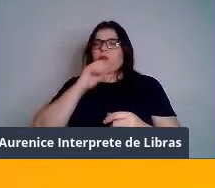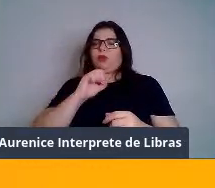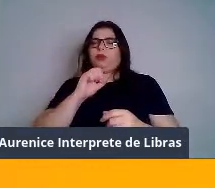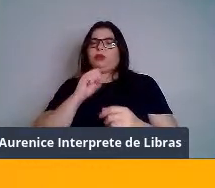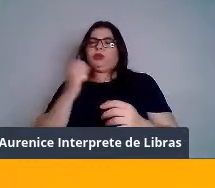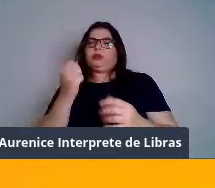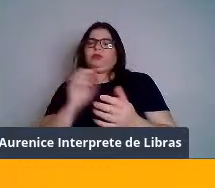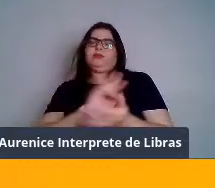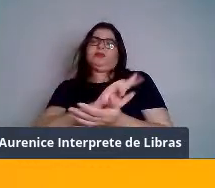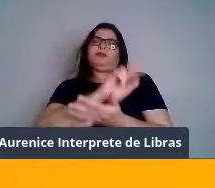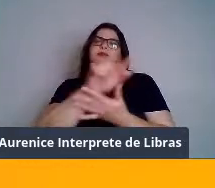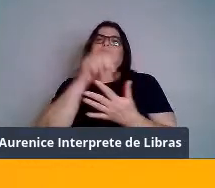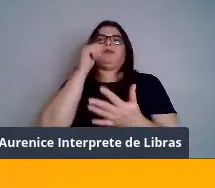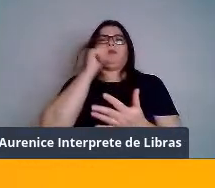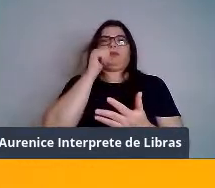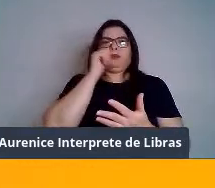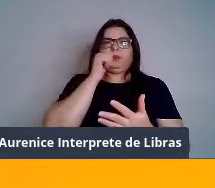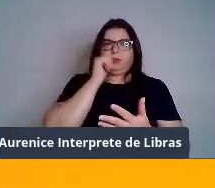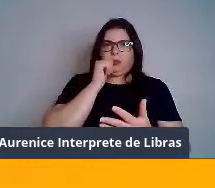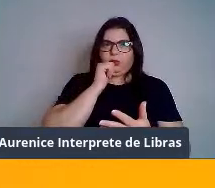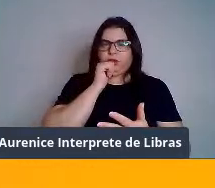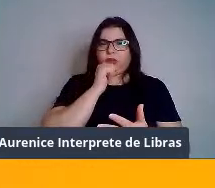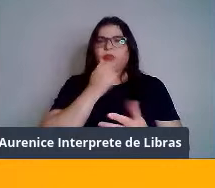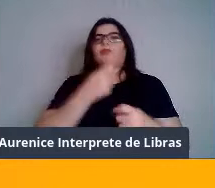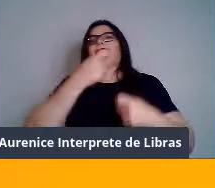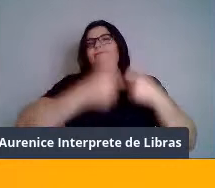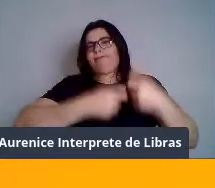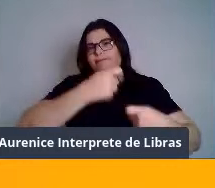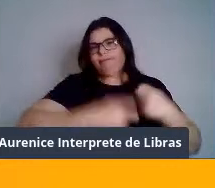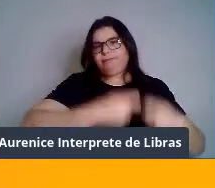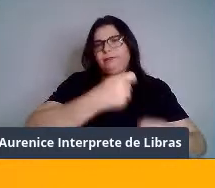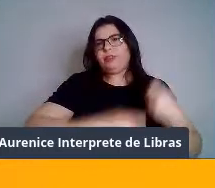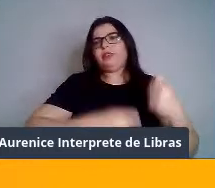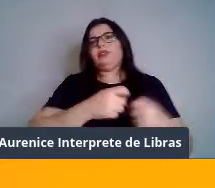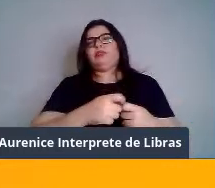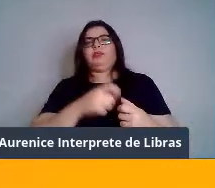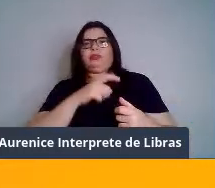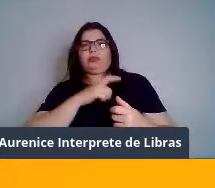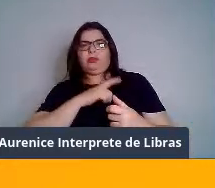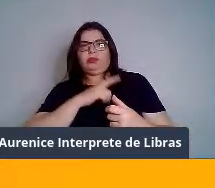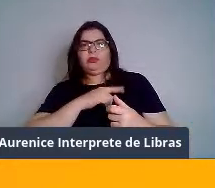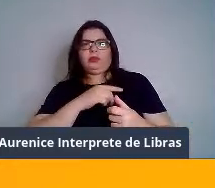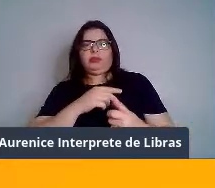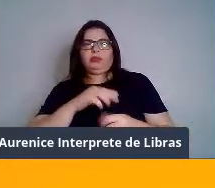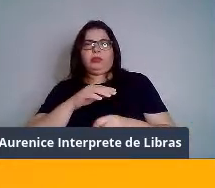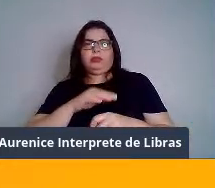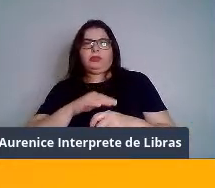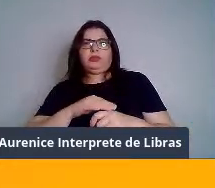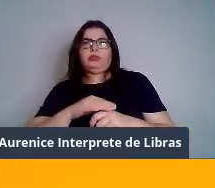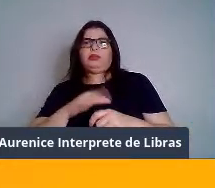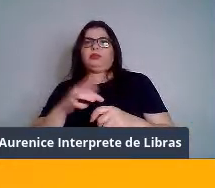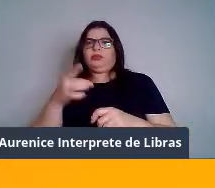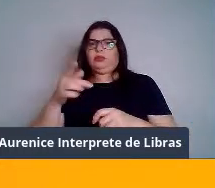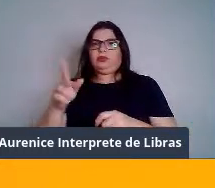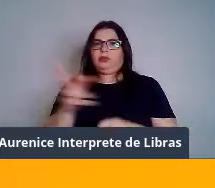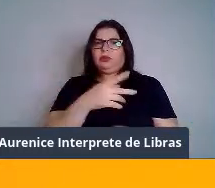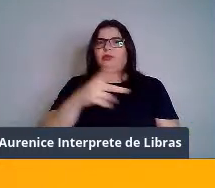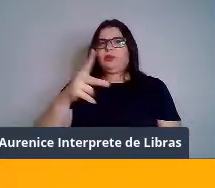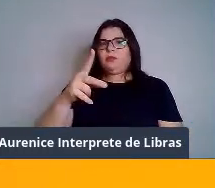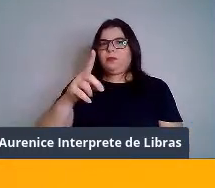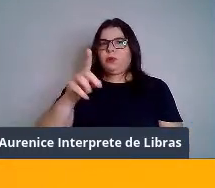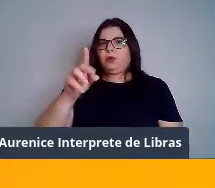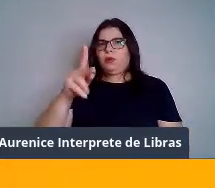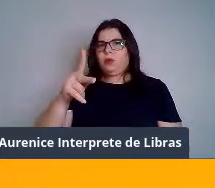porque os machos se beneficiam de um maior número de fêmeas, né? Eles têm maior prole se tiverem mais fêmeas. No sistema poliândrico,